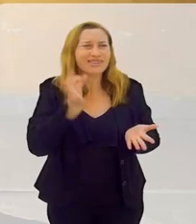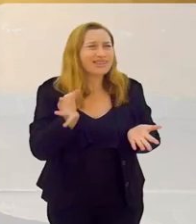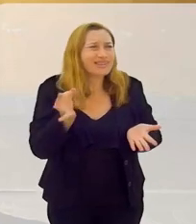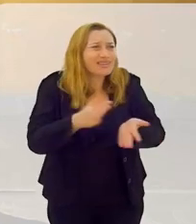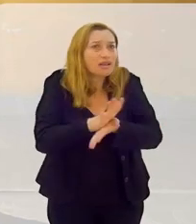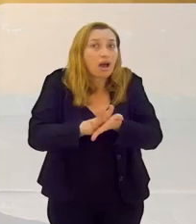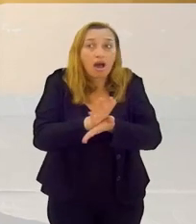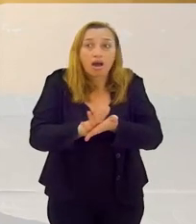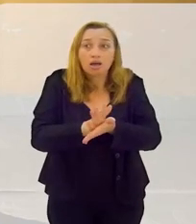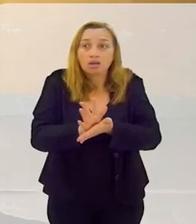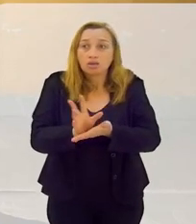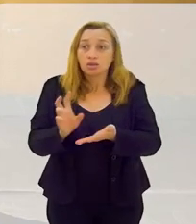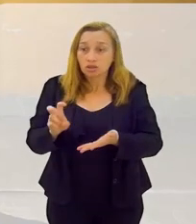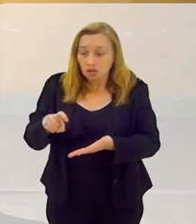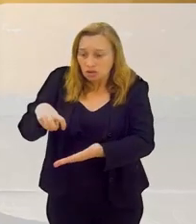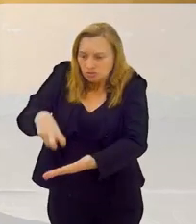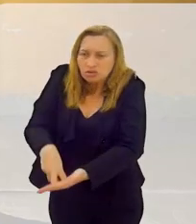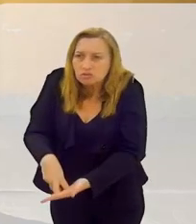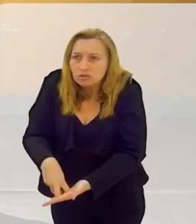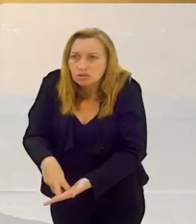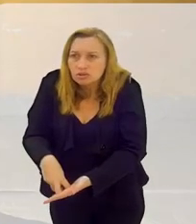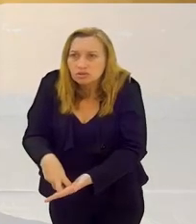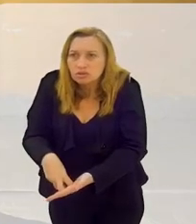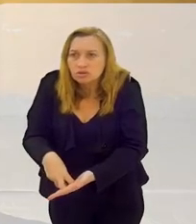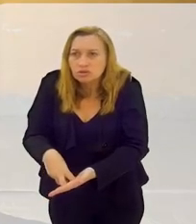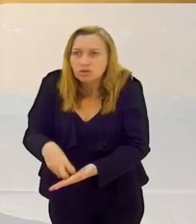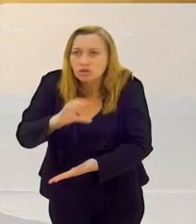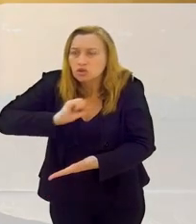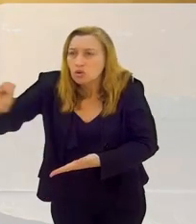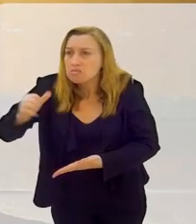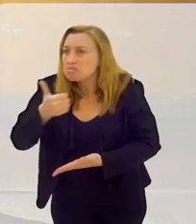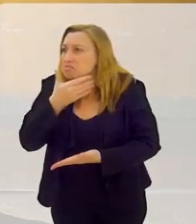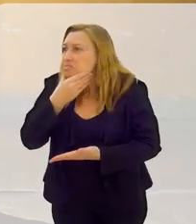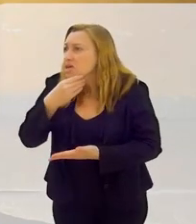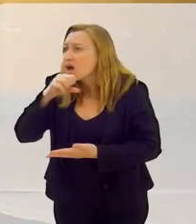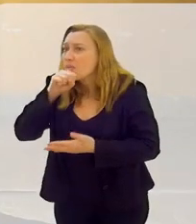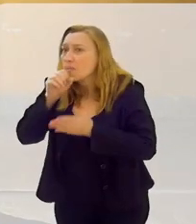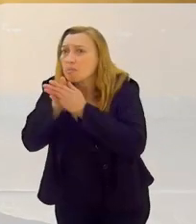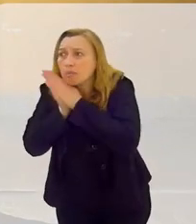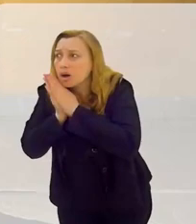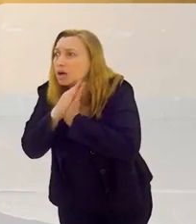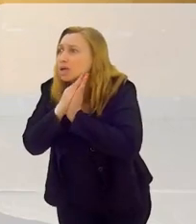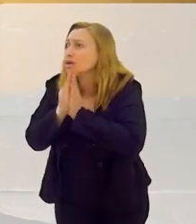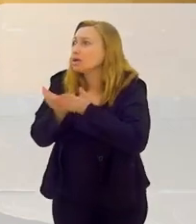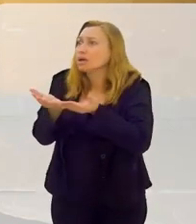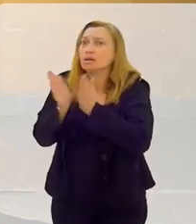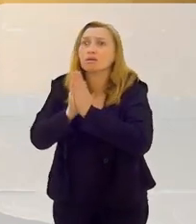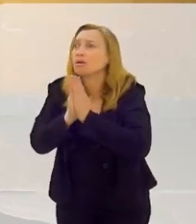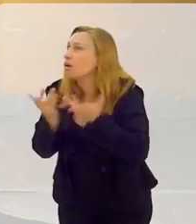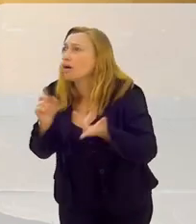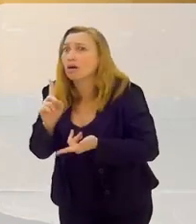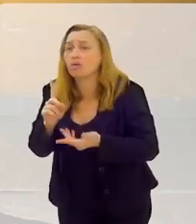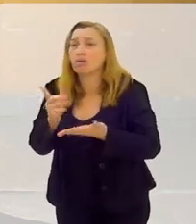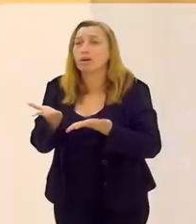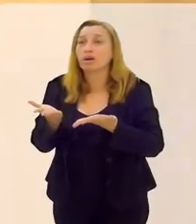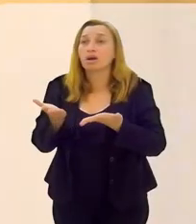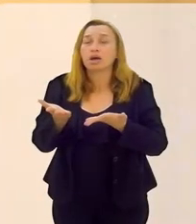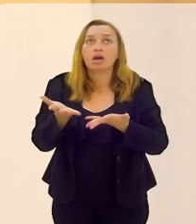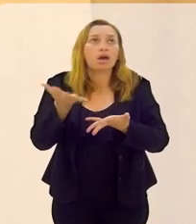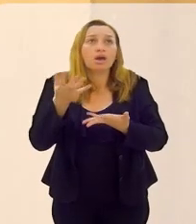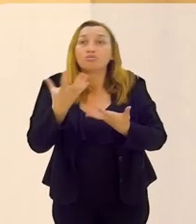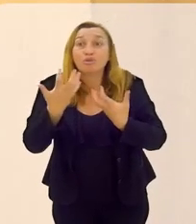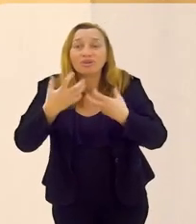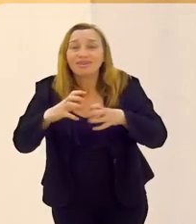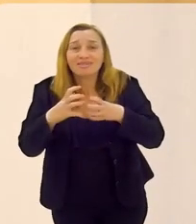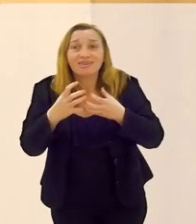não sabia o que fazer. me joguei no chão para Oxum, corri atrás de Oxum. Não, minha mãe, por favor. Porque eu não imaginava me